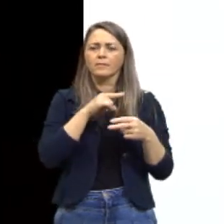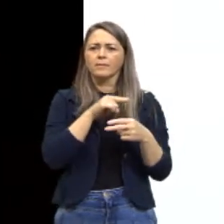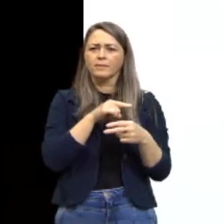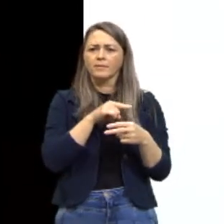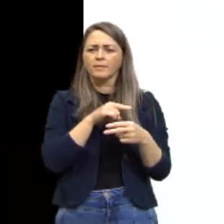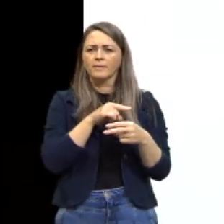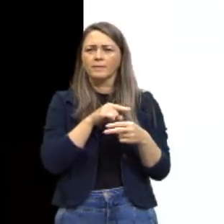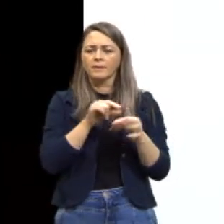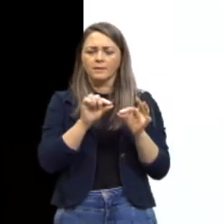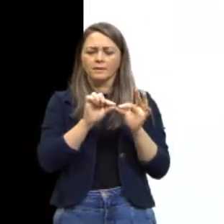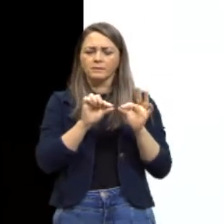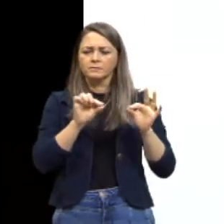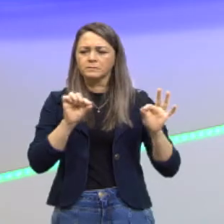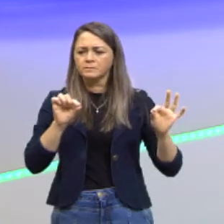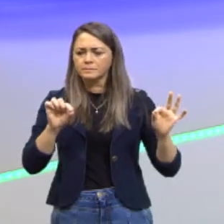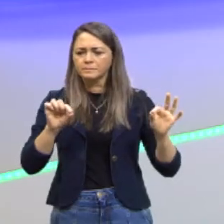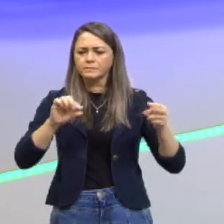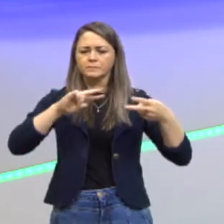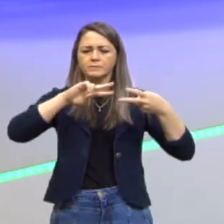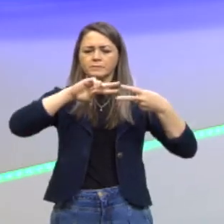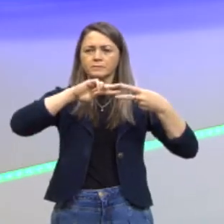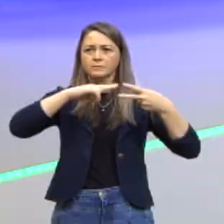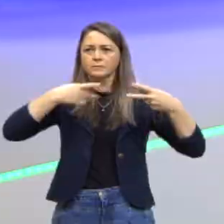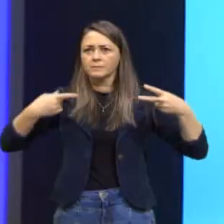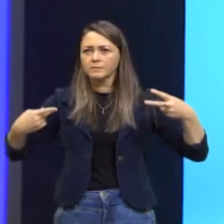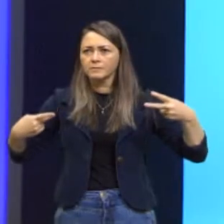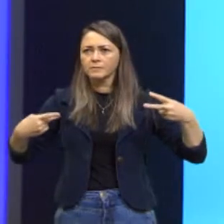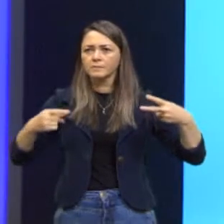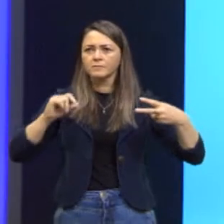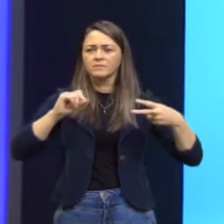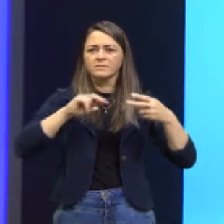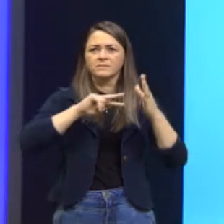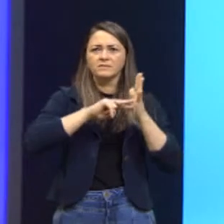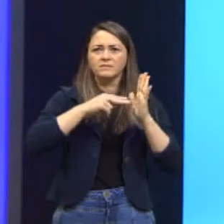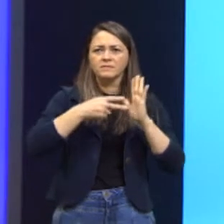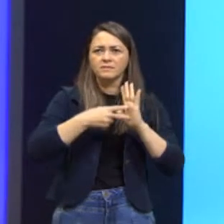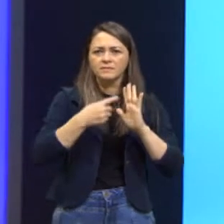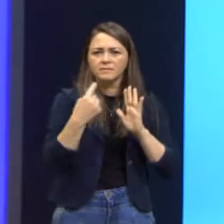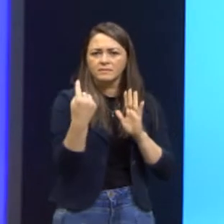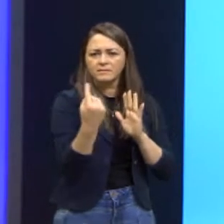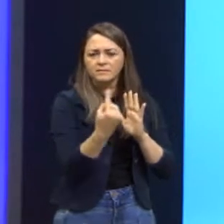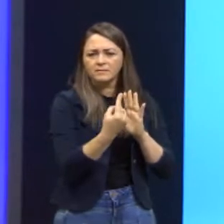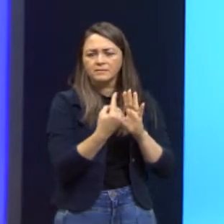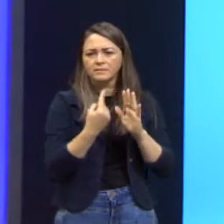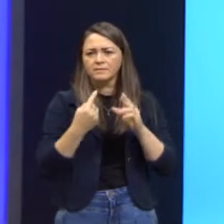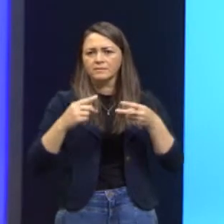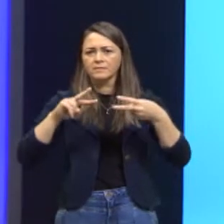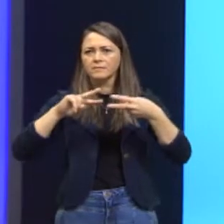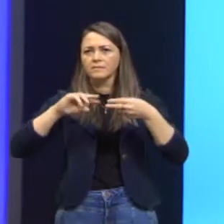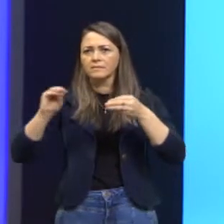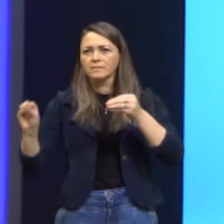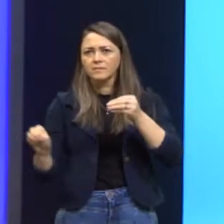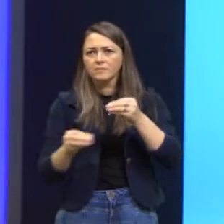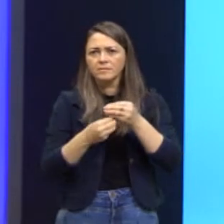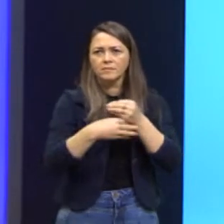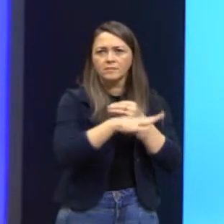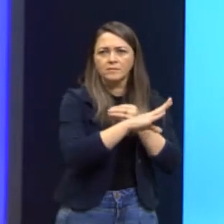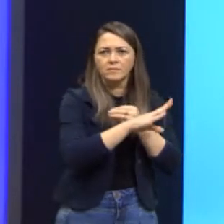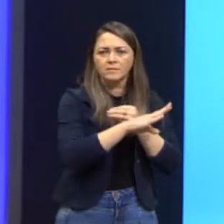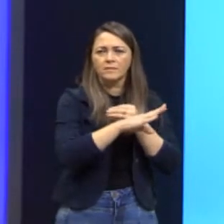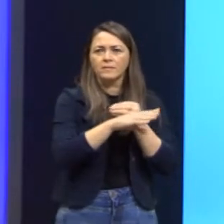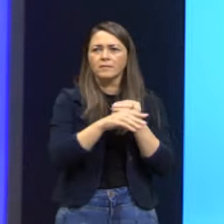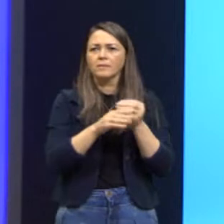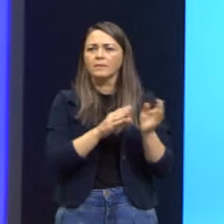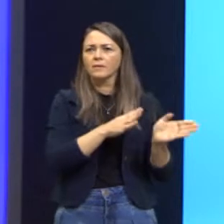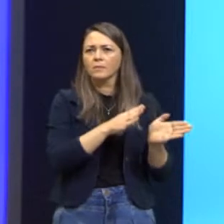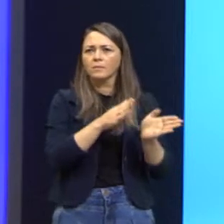nossa fita de DNA e o que é exatamente essa transcrição? é o processo, né?